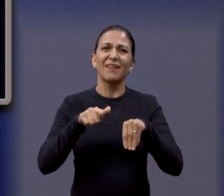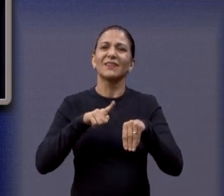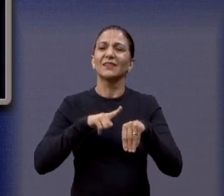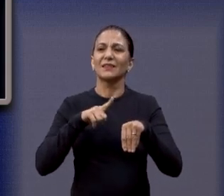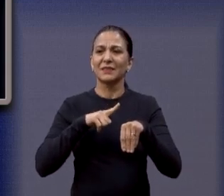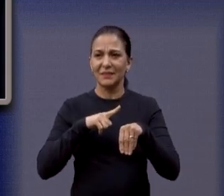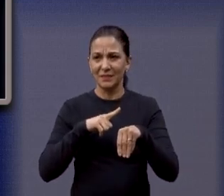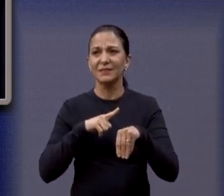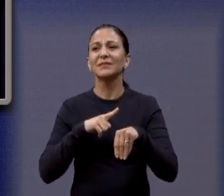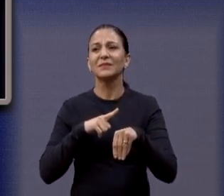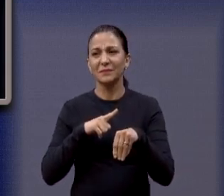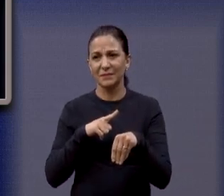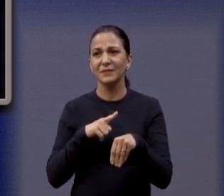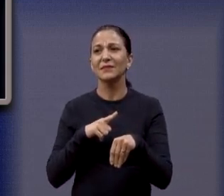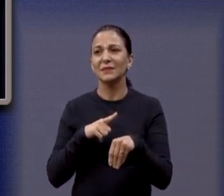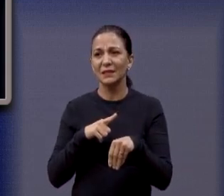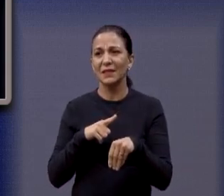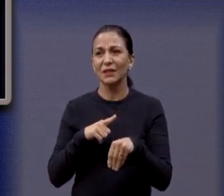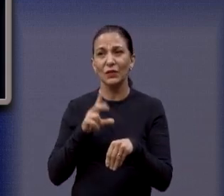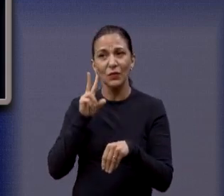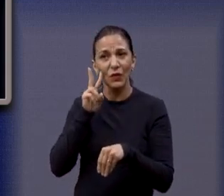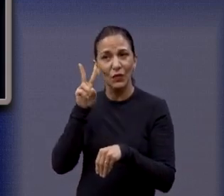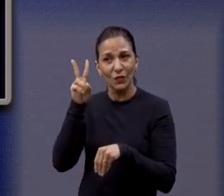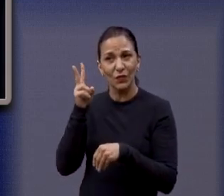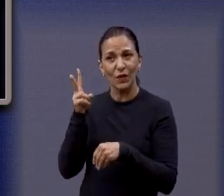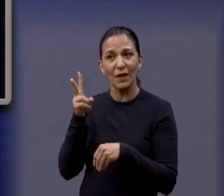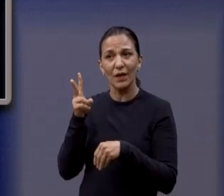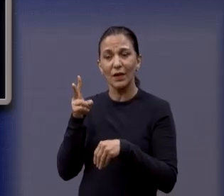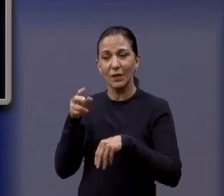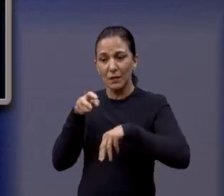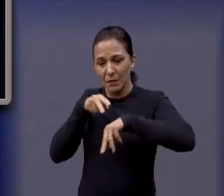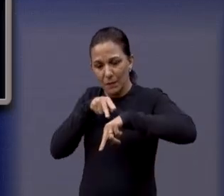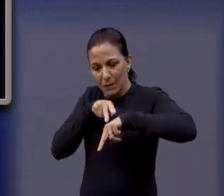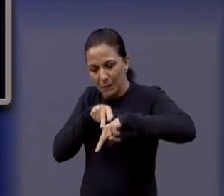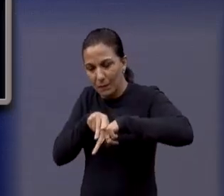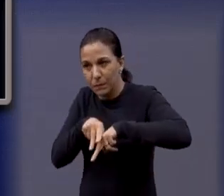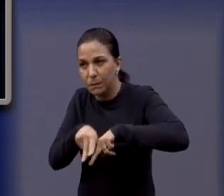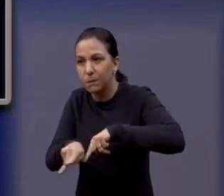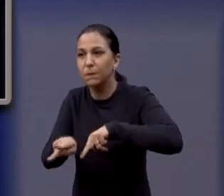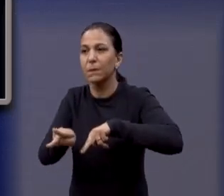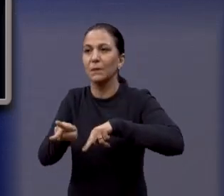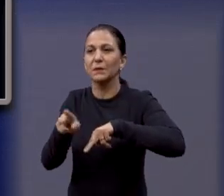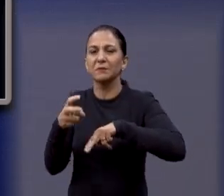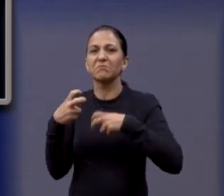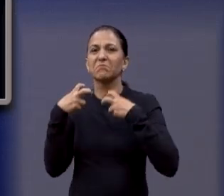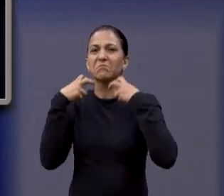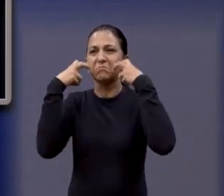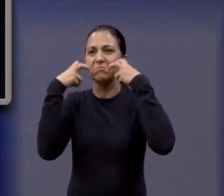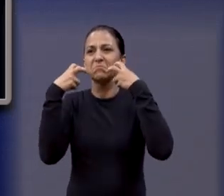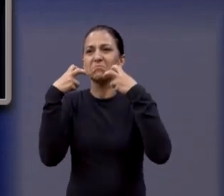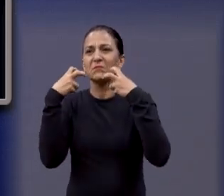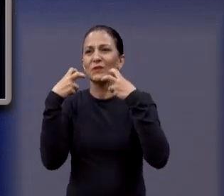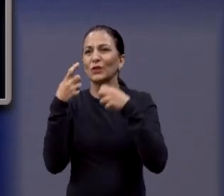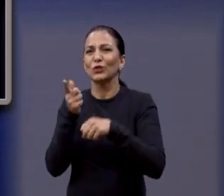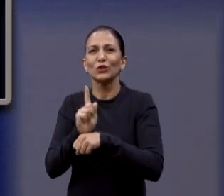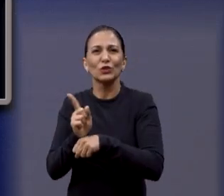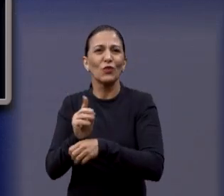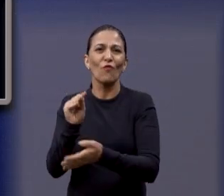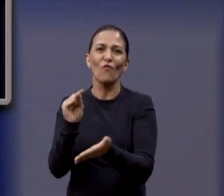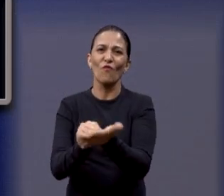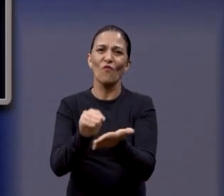Dá uma olhadinha ali, por favor, onde fica o escorregador. É uma vergonha. É falta completa de gestão,